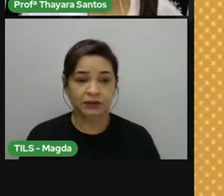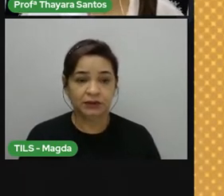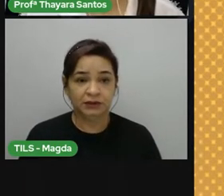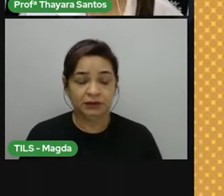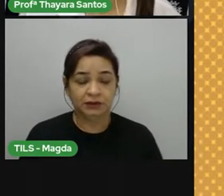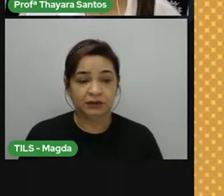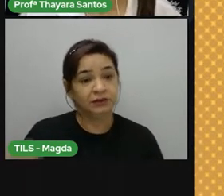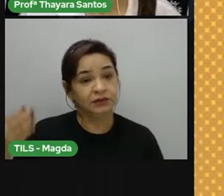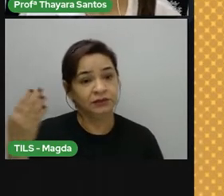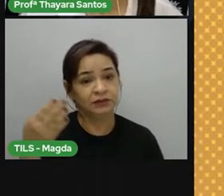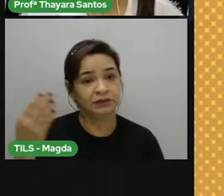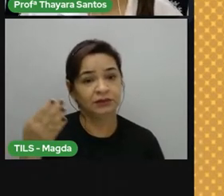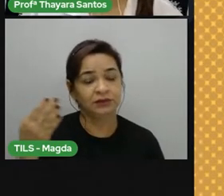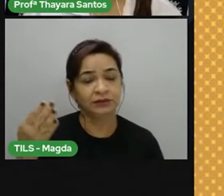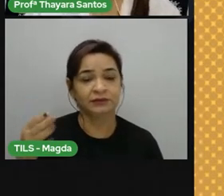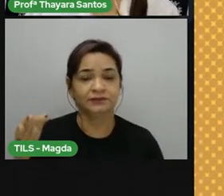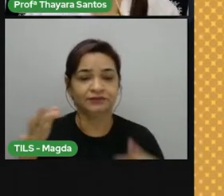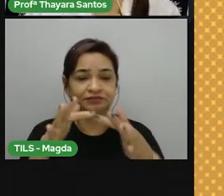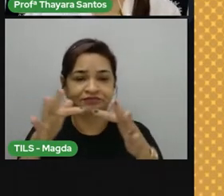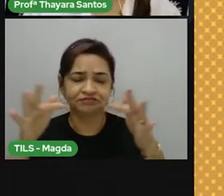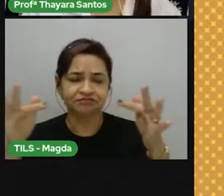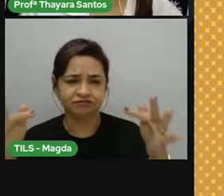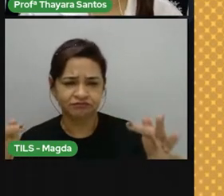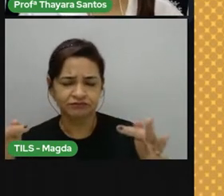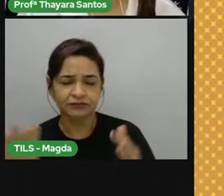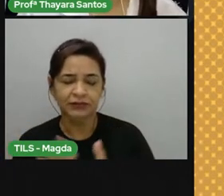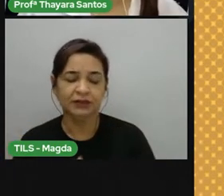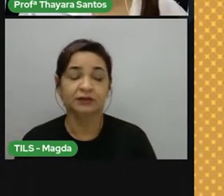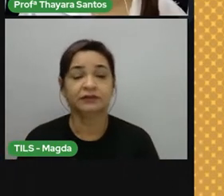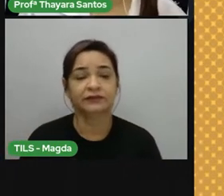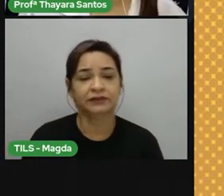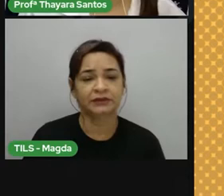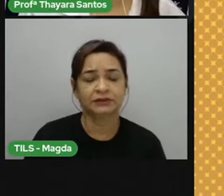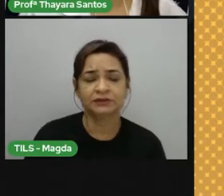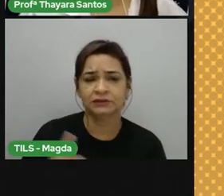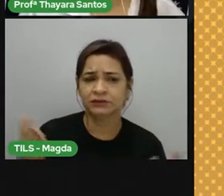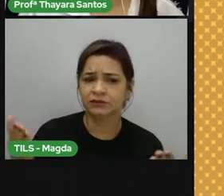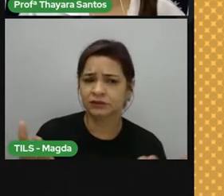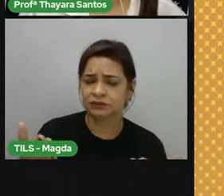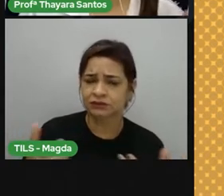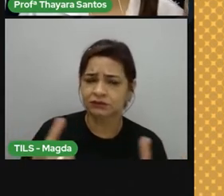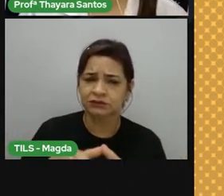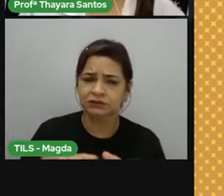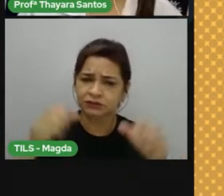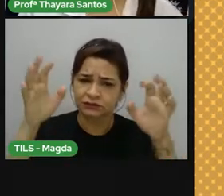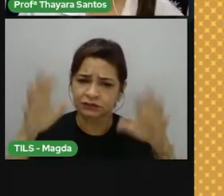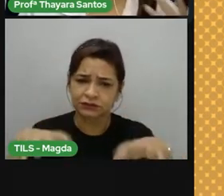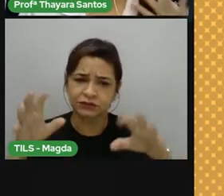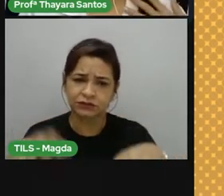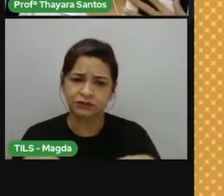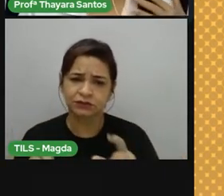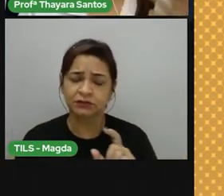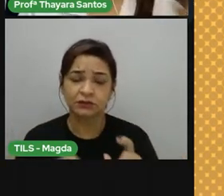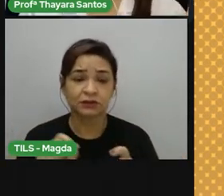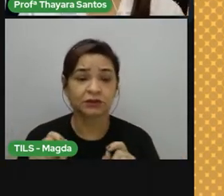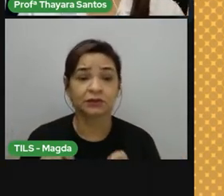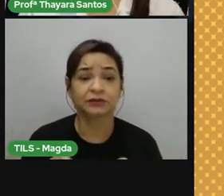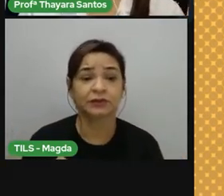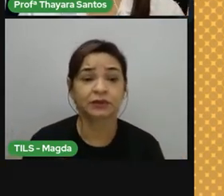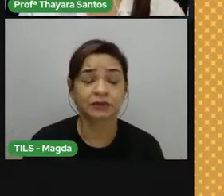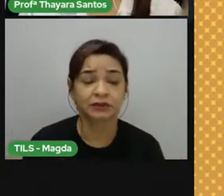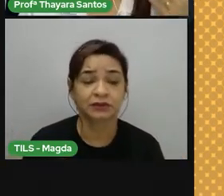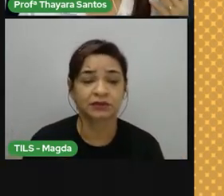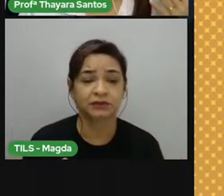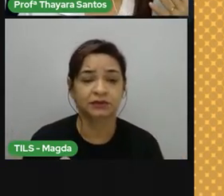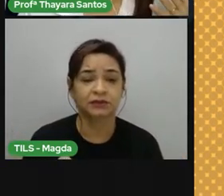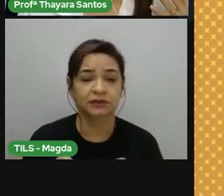Pergunta número 4, que era a última pergunta do nosso Fast Quiz. A frase, hoje está chovendo, refere-se a...